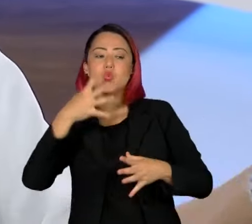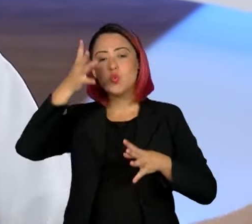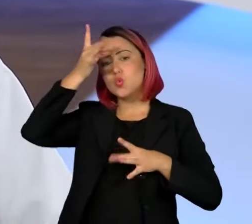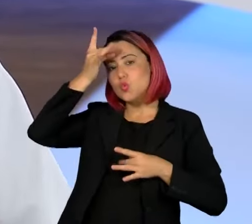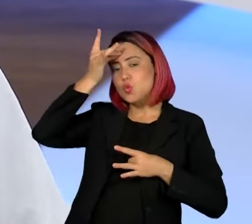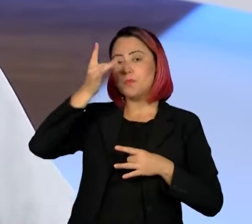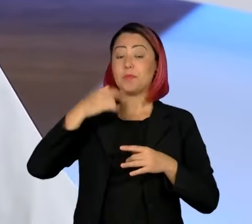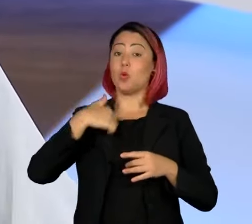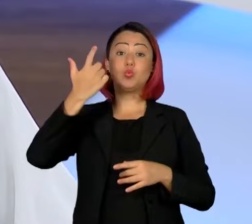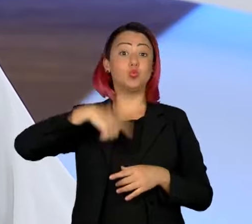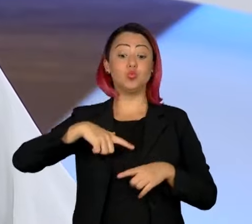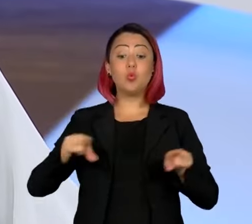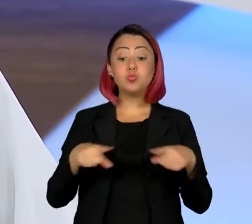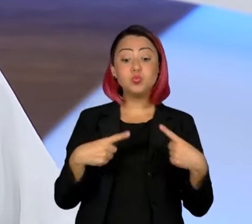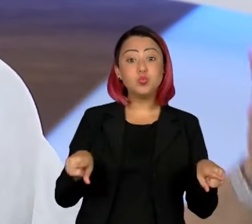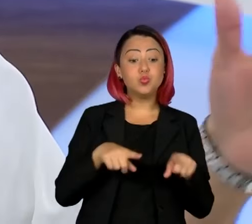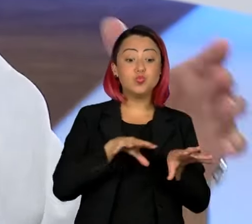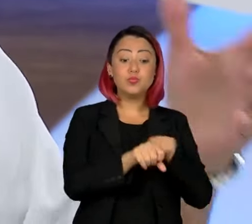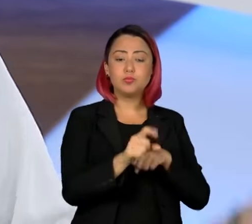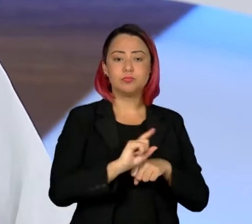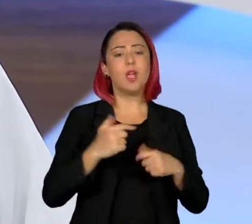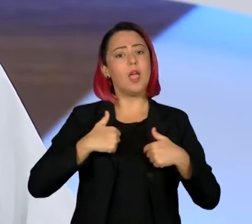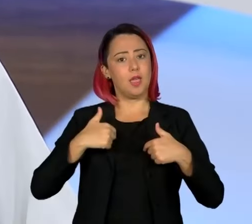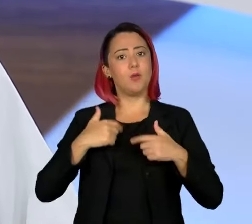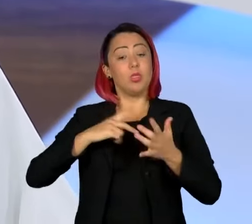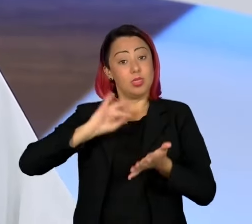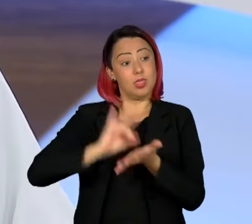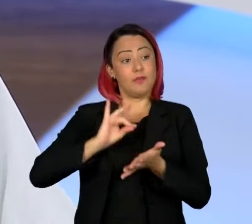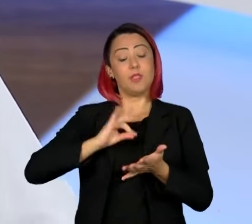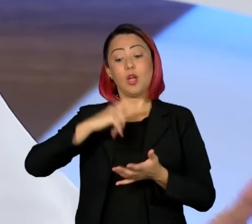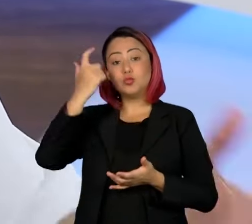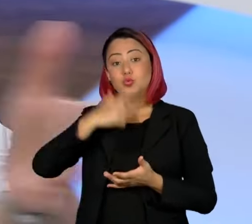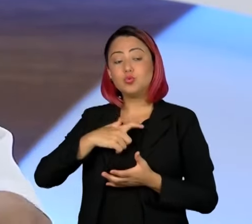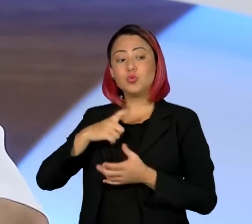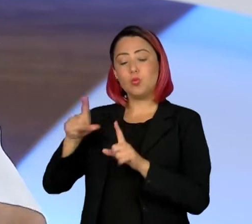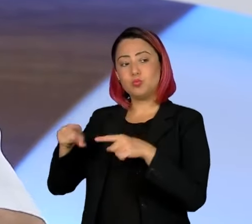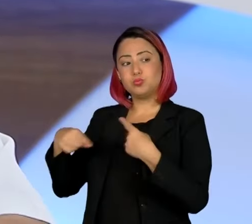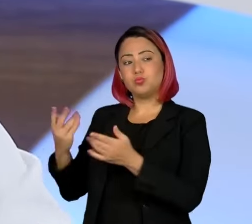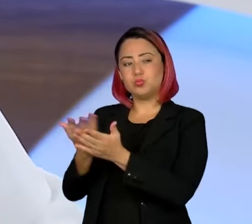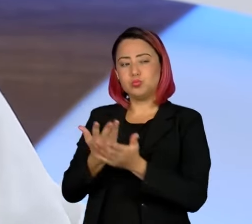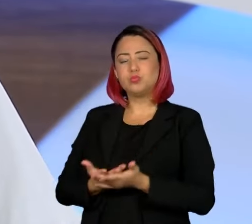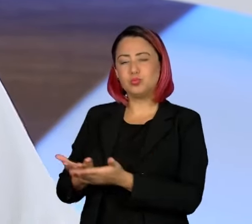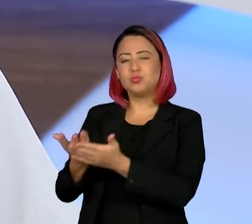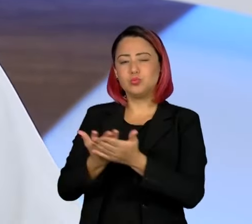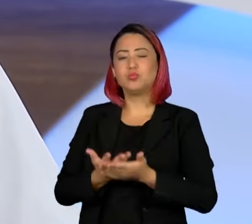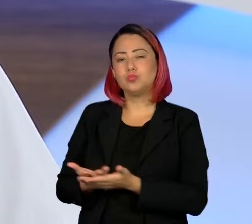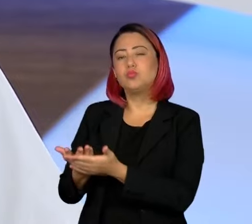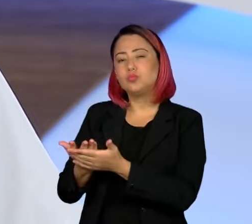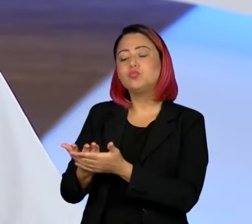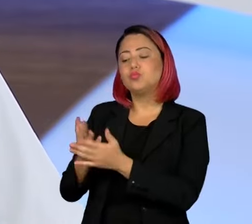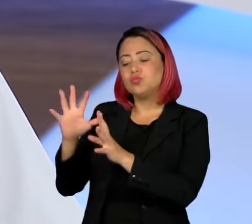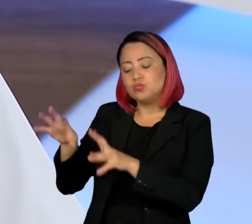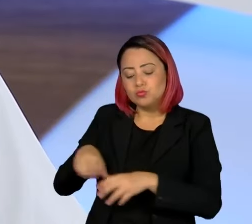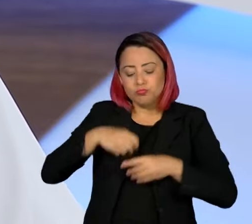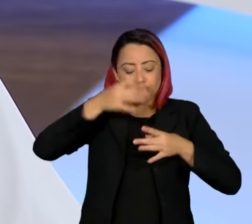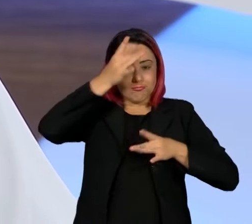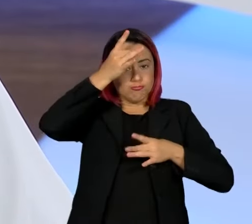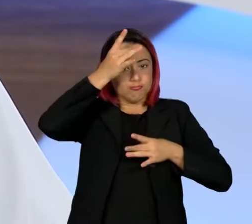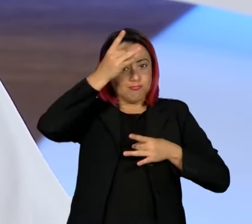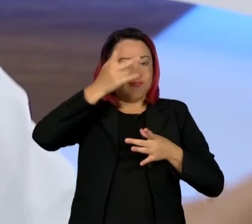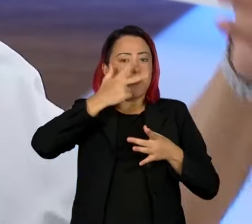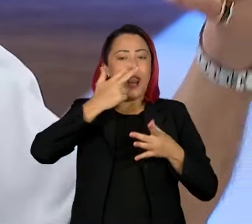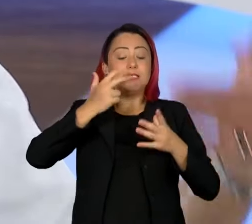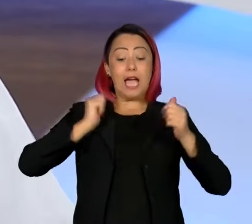não sou músico. Então, eu me consagrei como um intérprete. Eu sou quase que um ator da música. Então, para isso, você